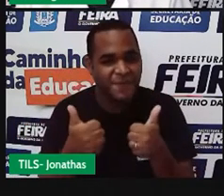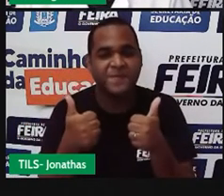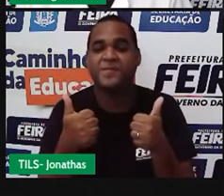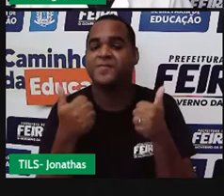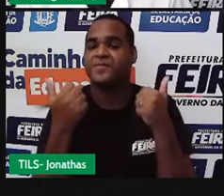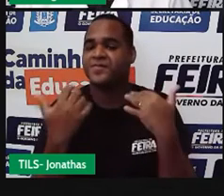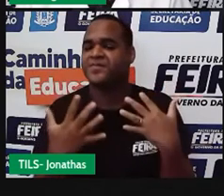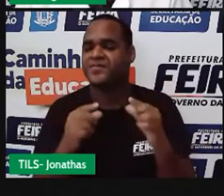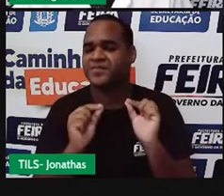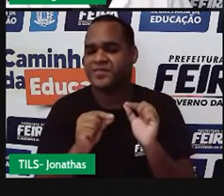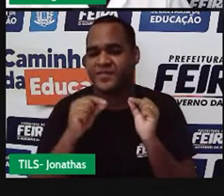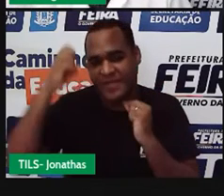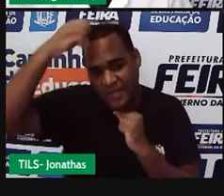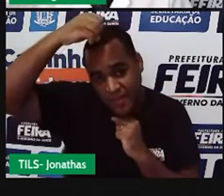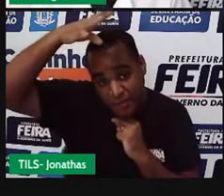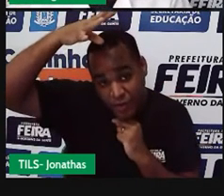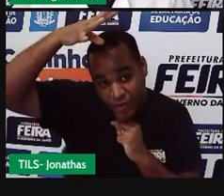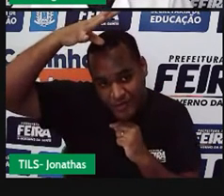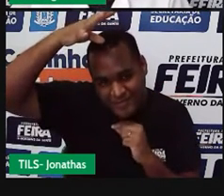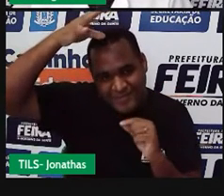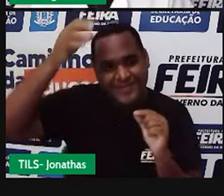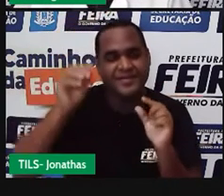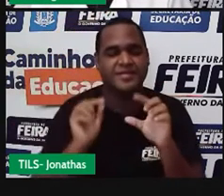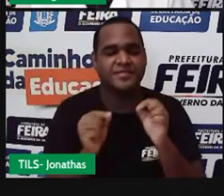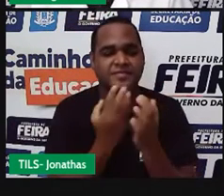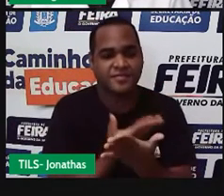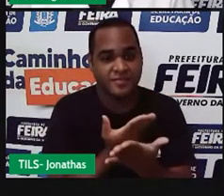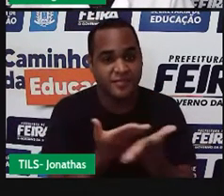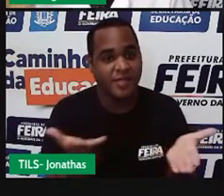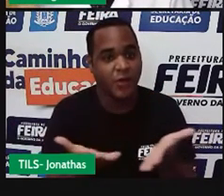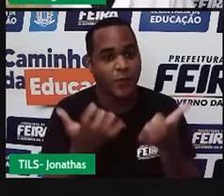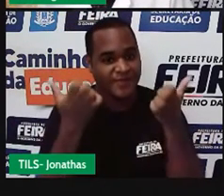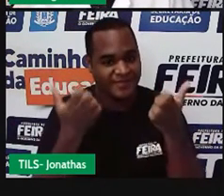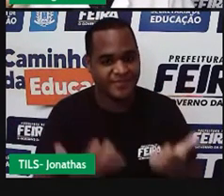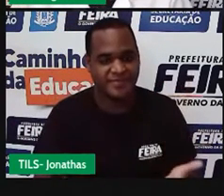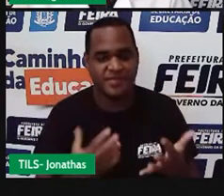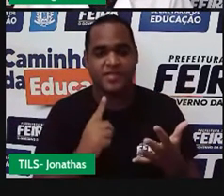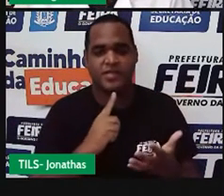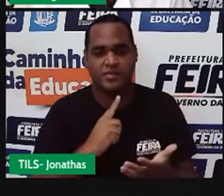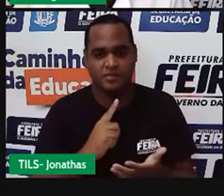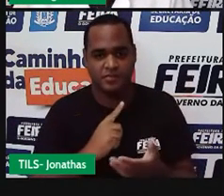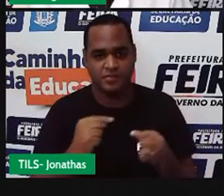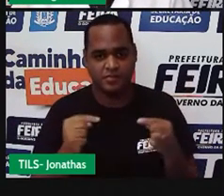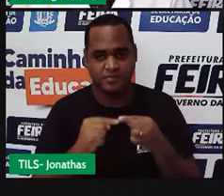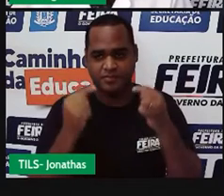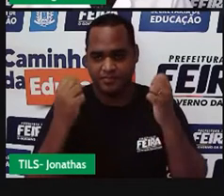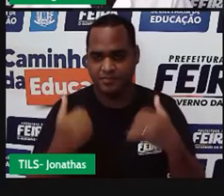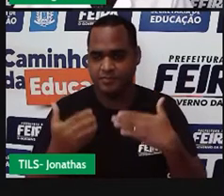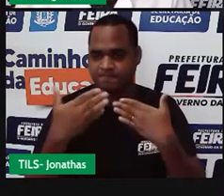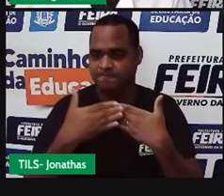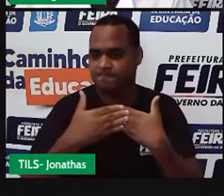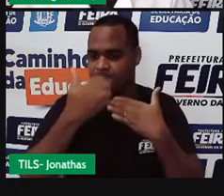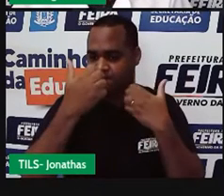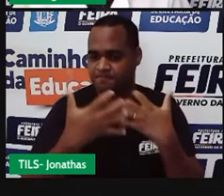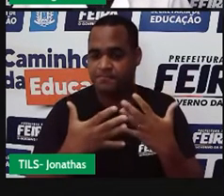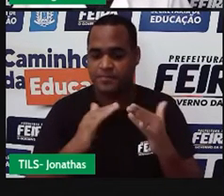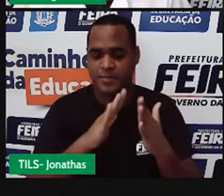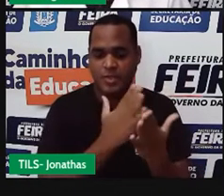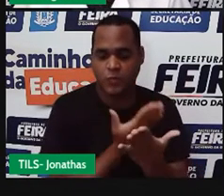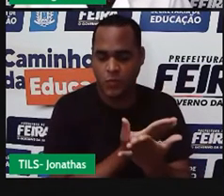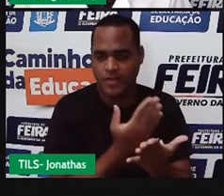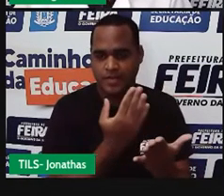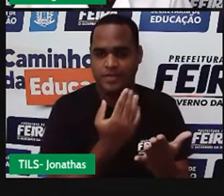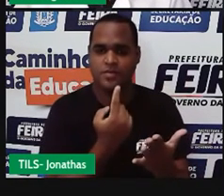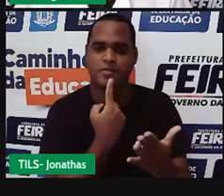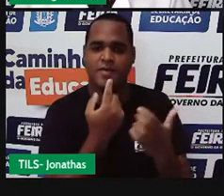para a gente poder estudar o que a gente tem para estudar nessa aula, certo? Então, vamos supor que uma escola fez uma